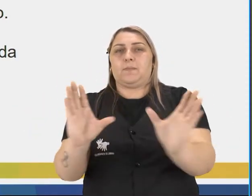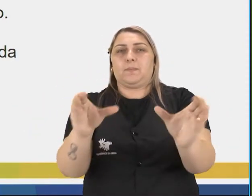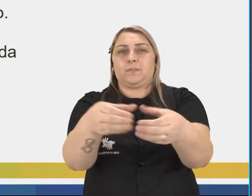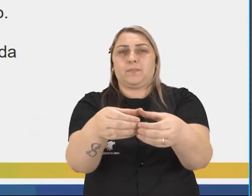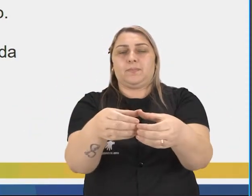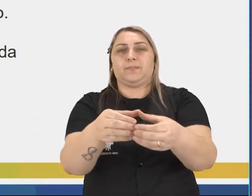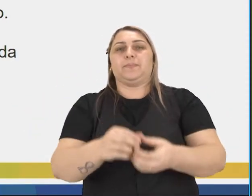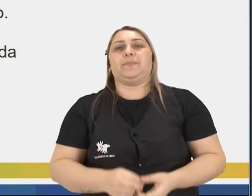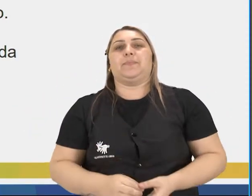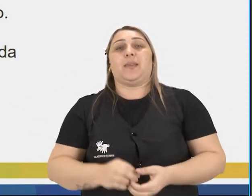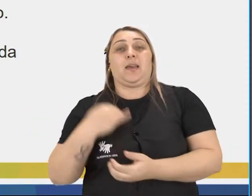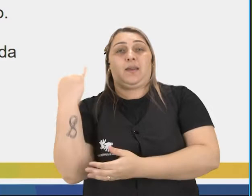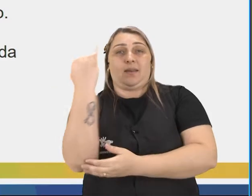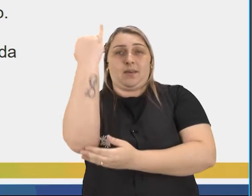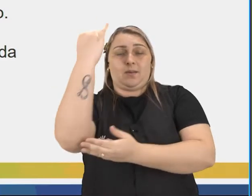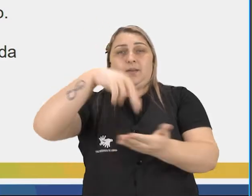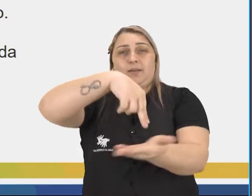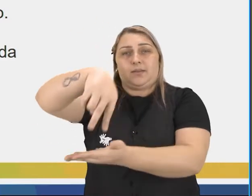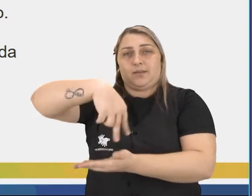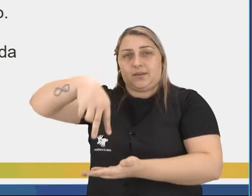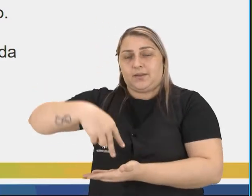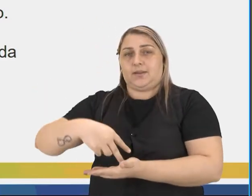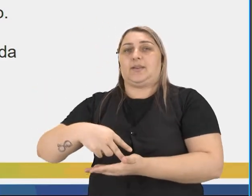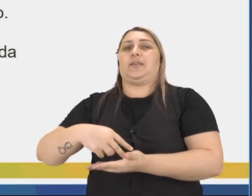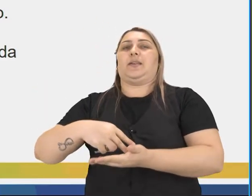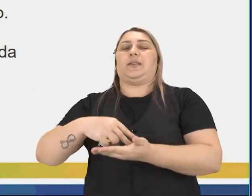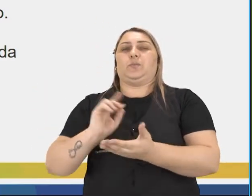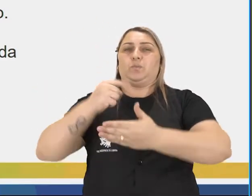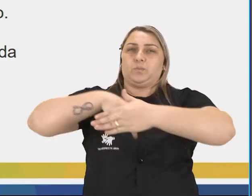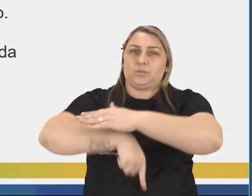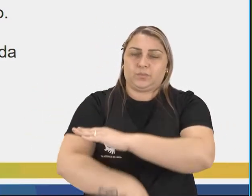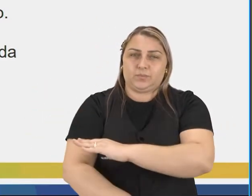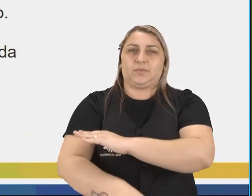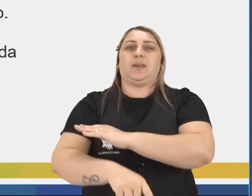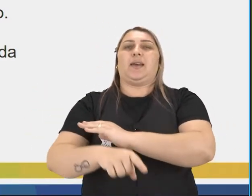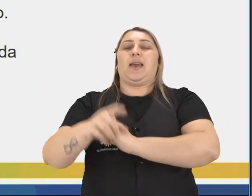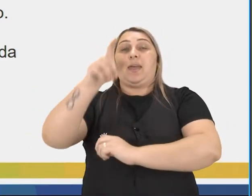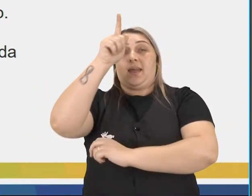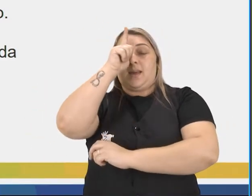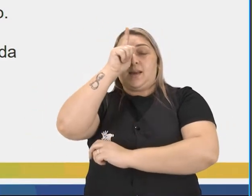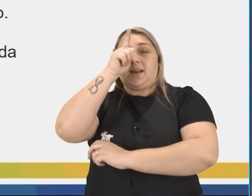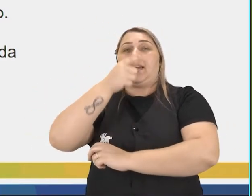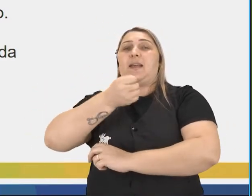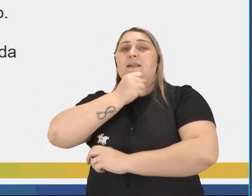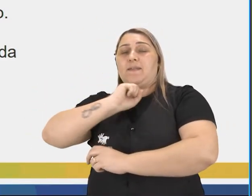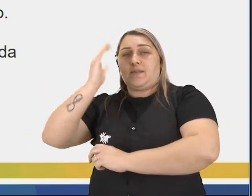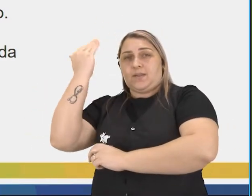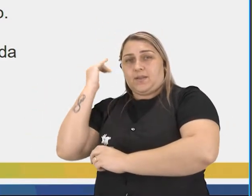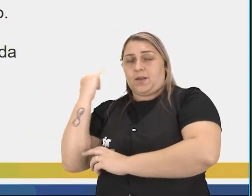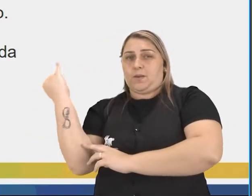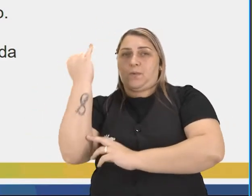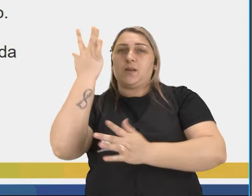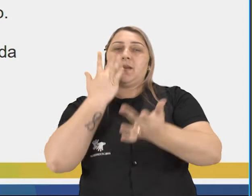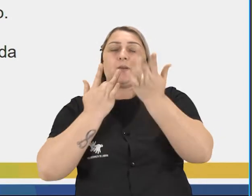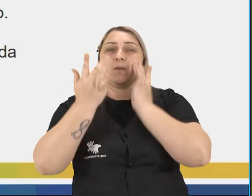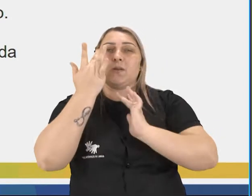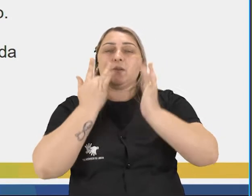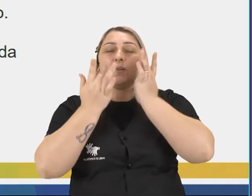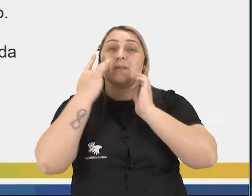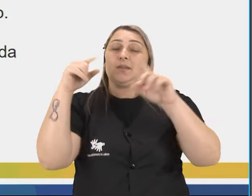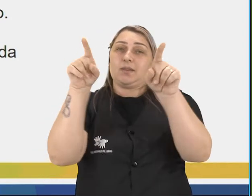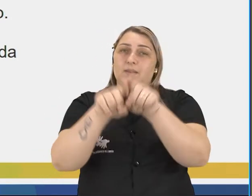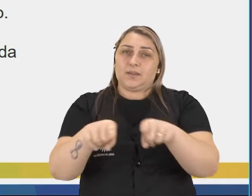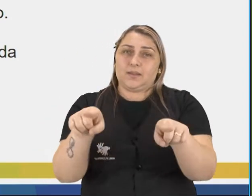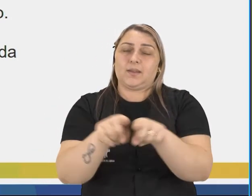grupos. A importante dança era muito difundida na Grécia Antiga. Importante no teatro, a dança